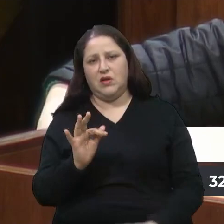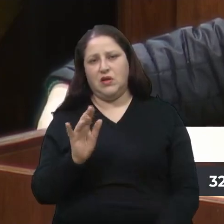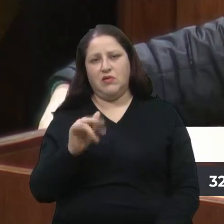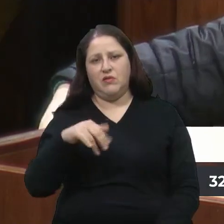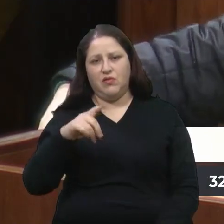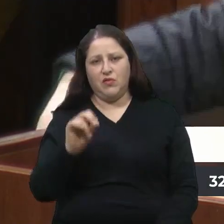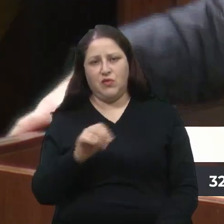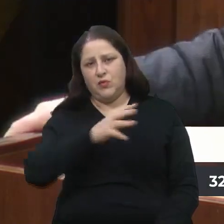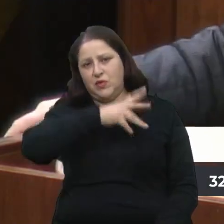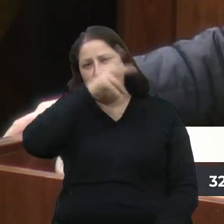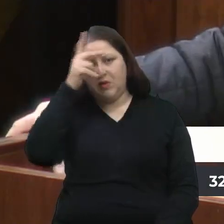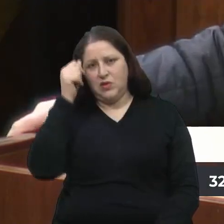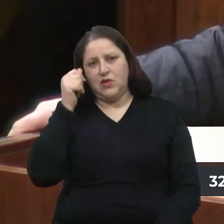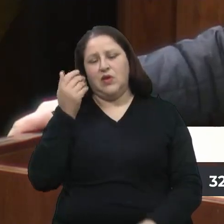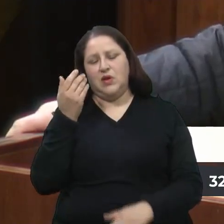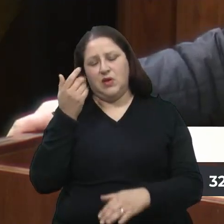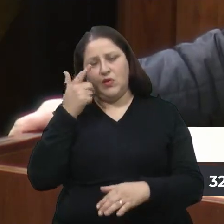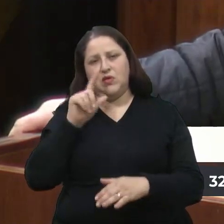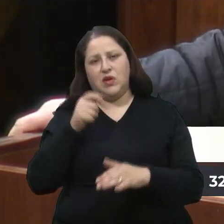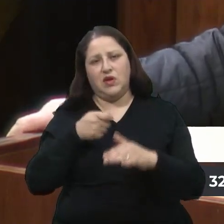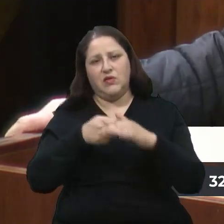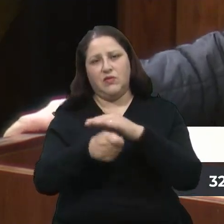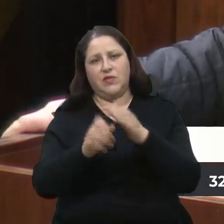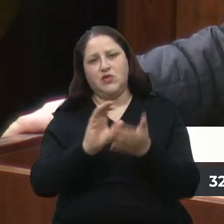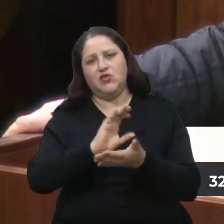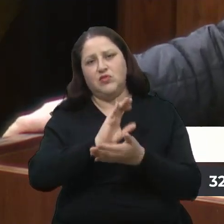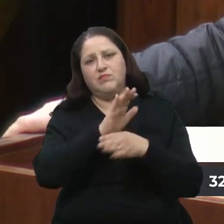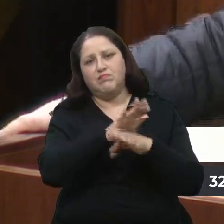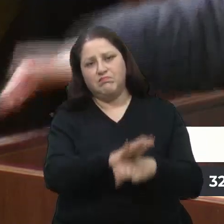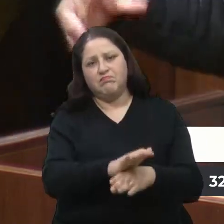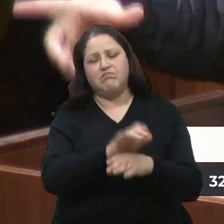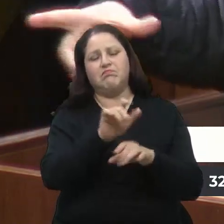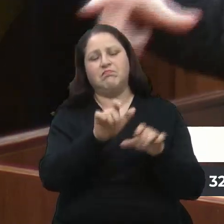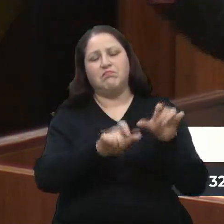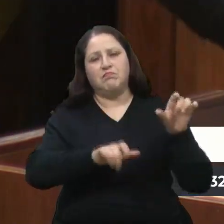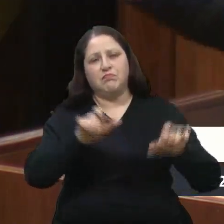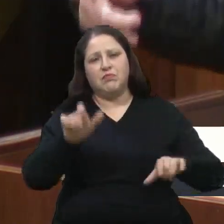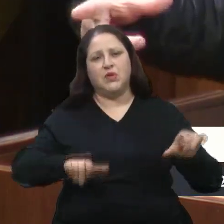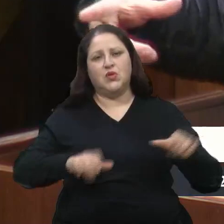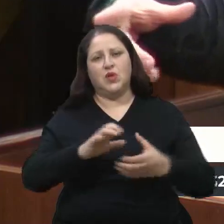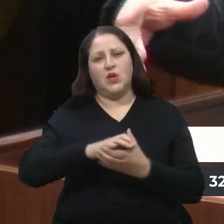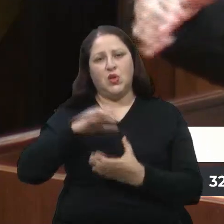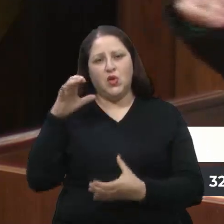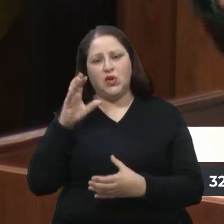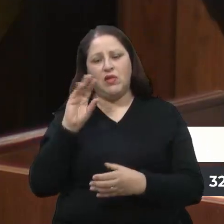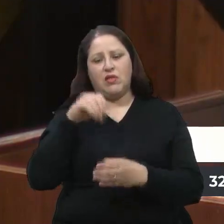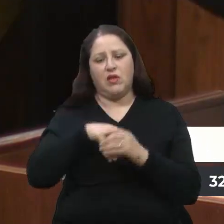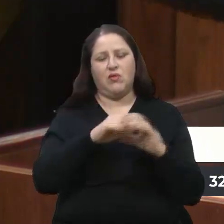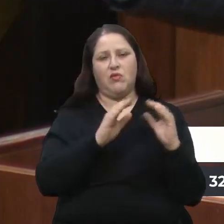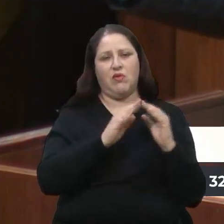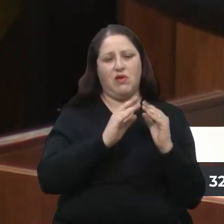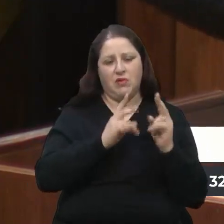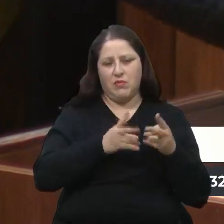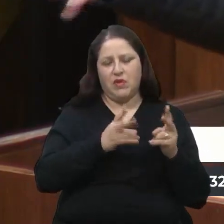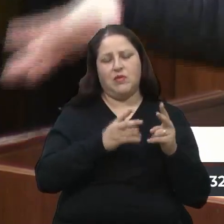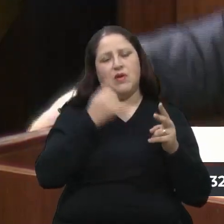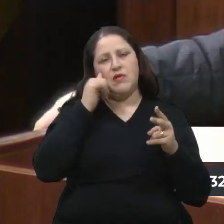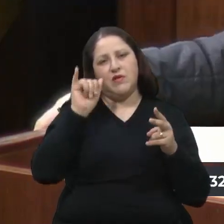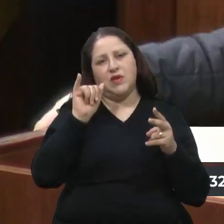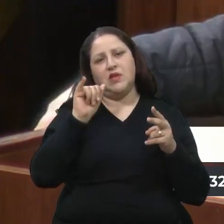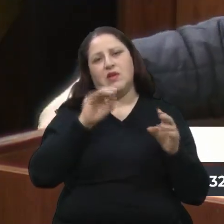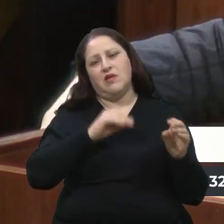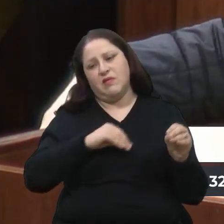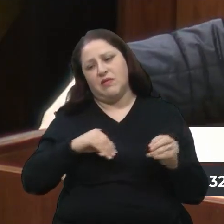irá subsidiar o cuidado do idoso no seu núcleo familiar, no seu entorno, evitando que ele vá para o